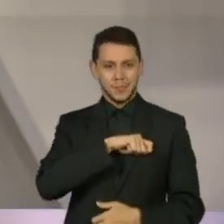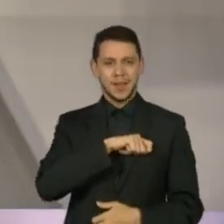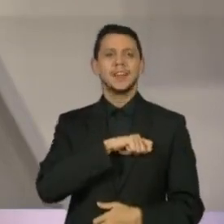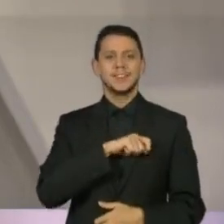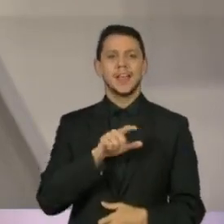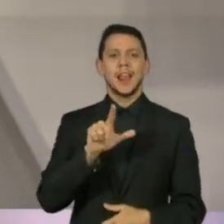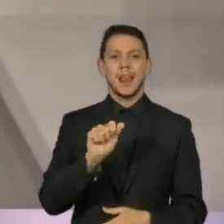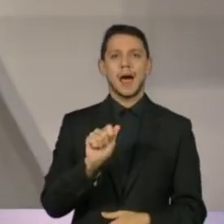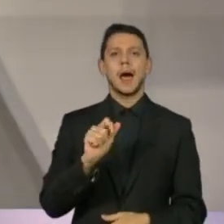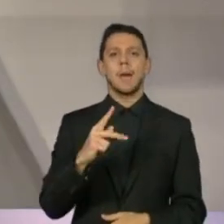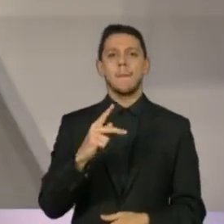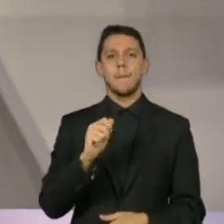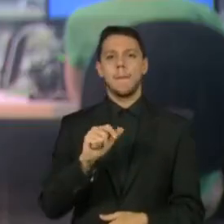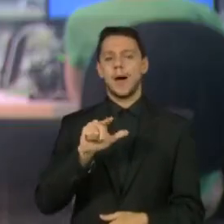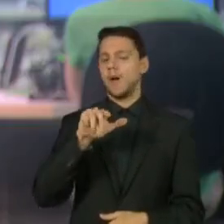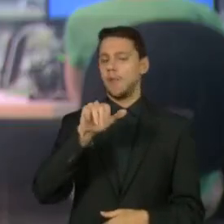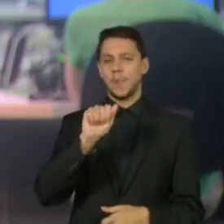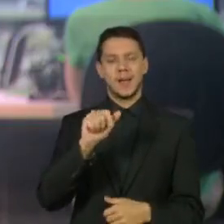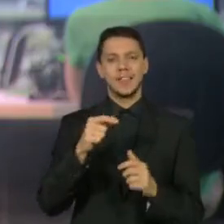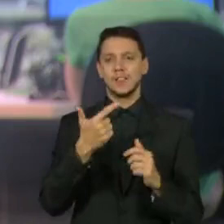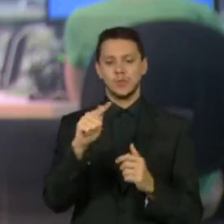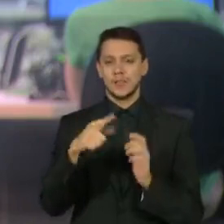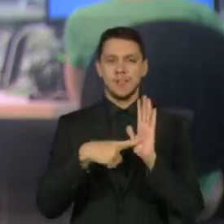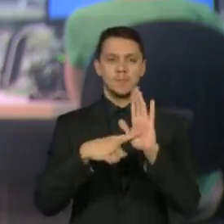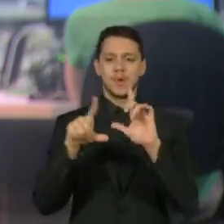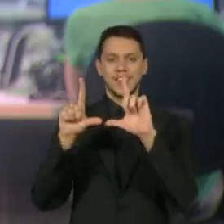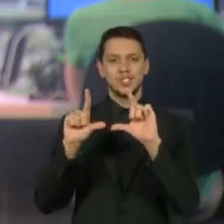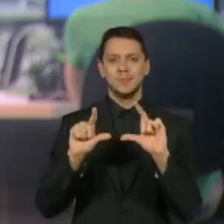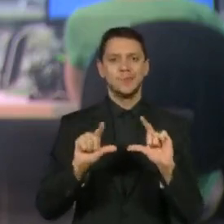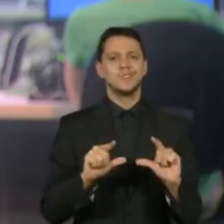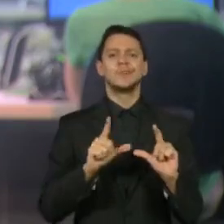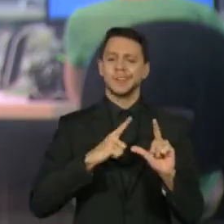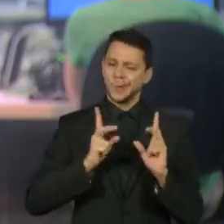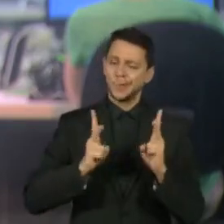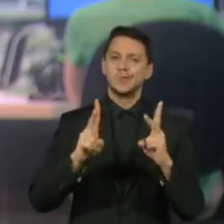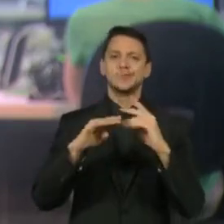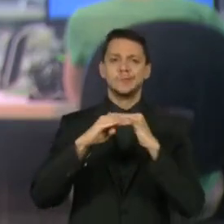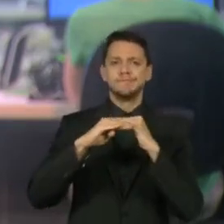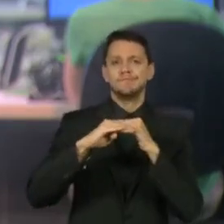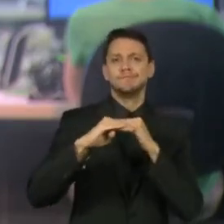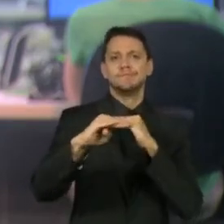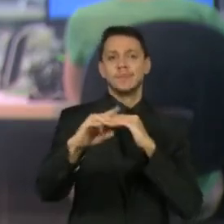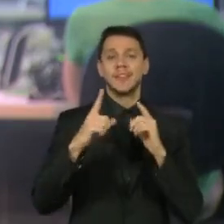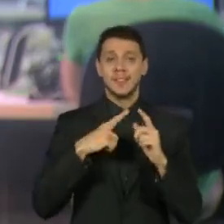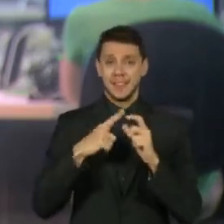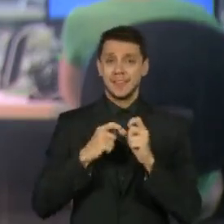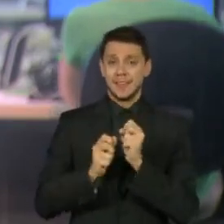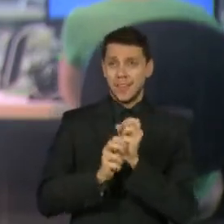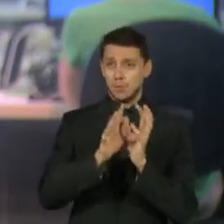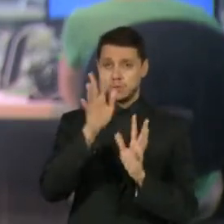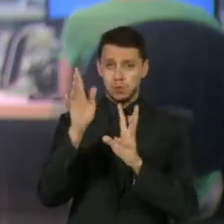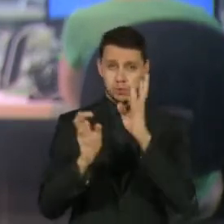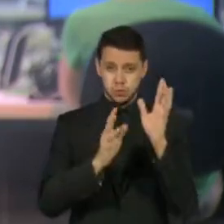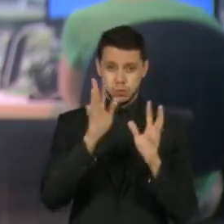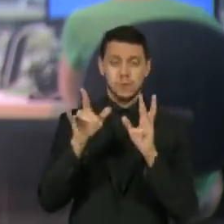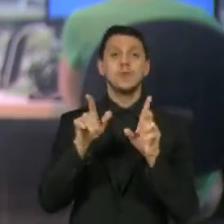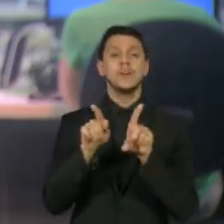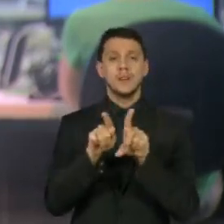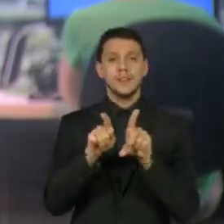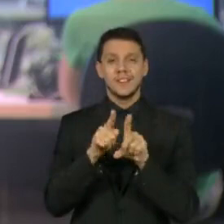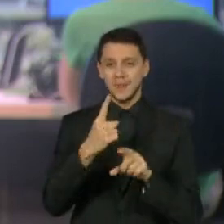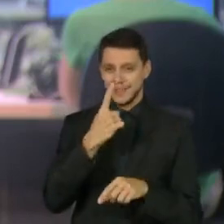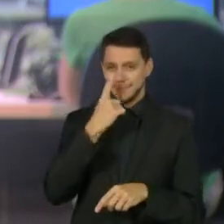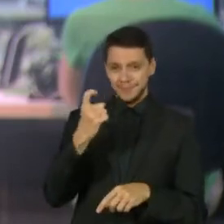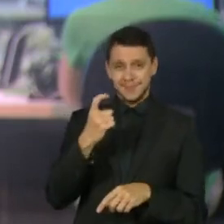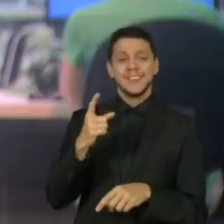diminuição das atividades. A fumaça tóxica e a destruição provocada pela lava isolou parte da ilha e tornou